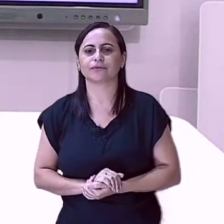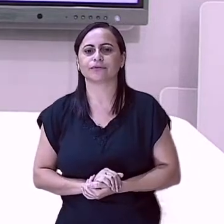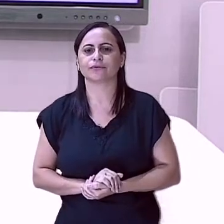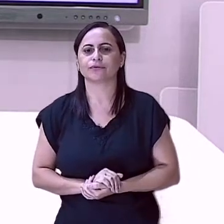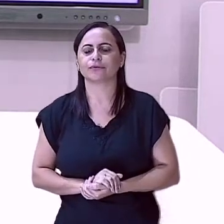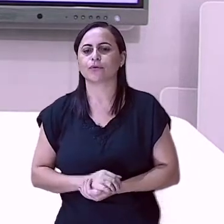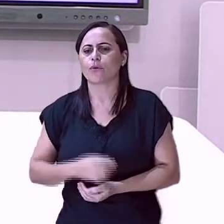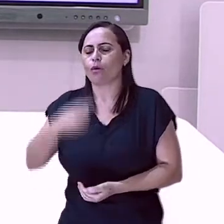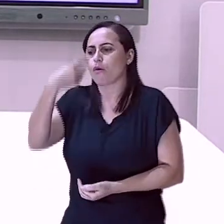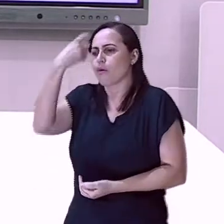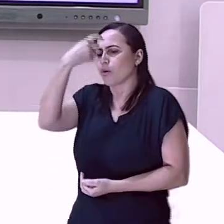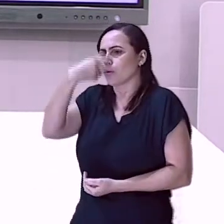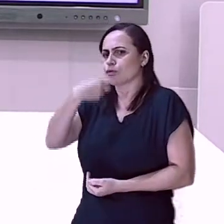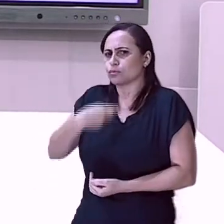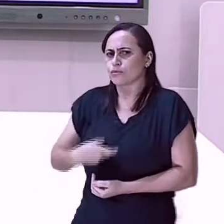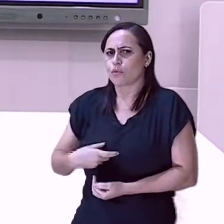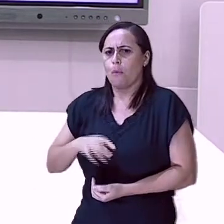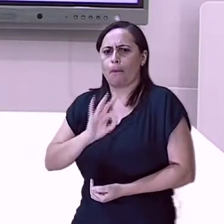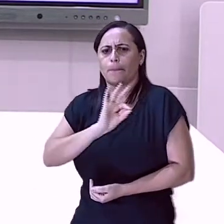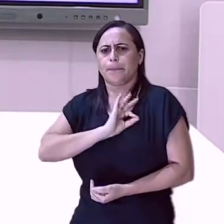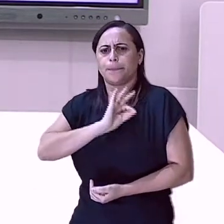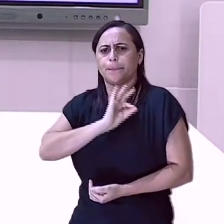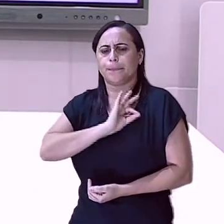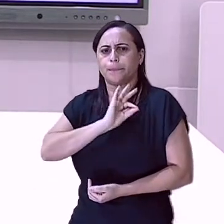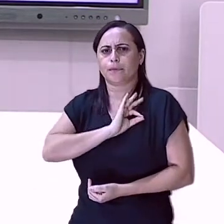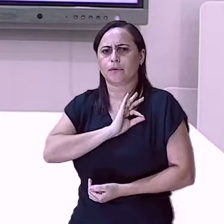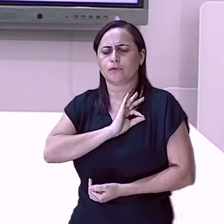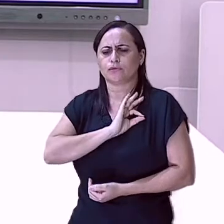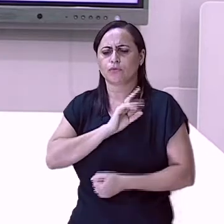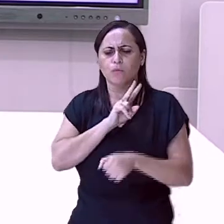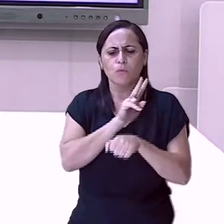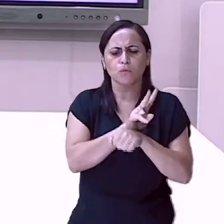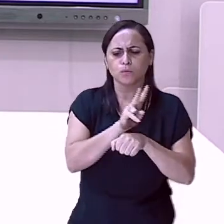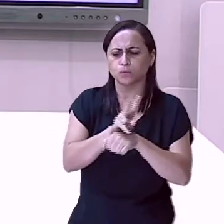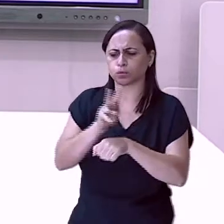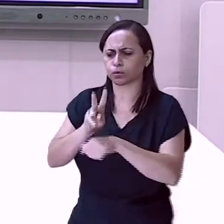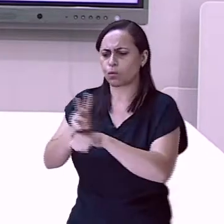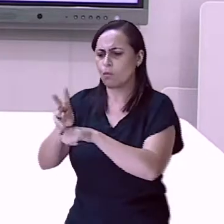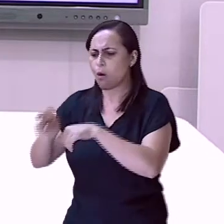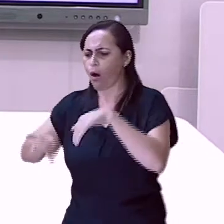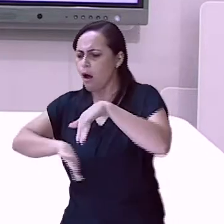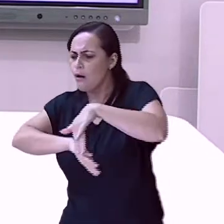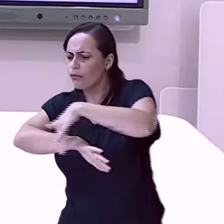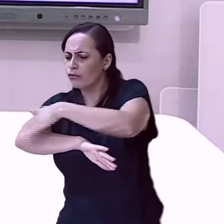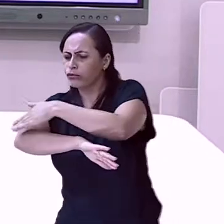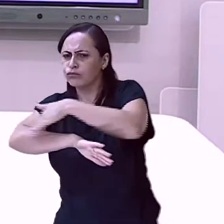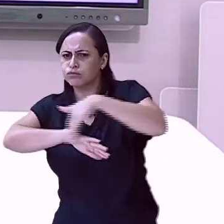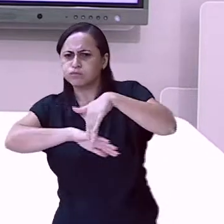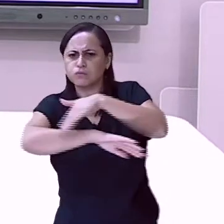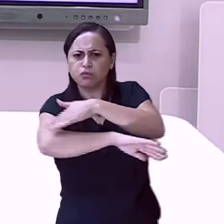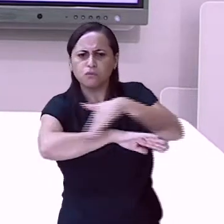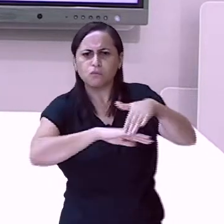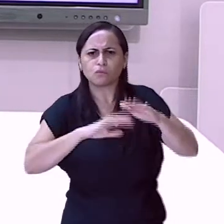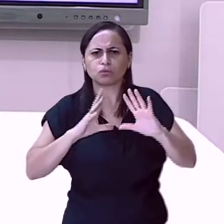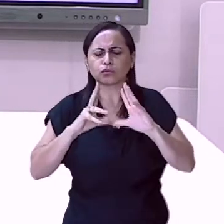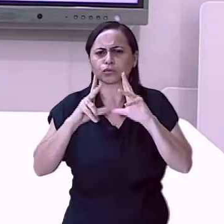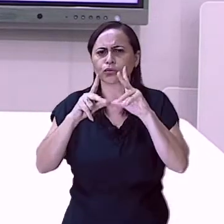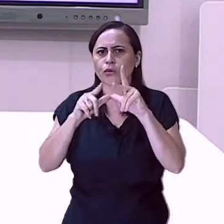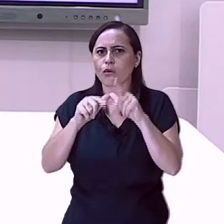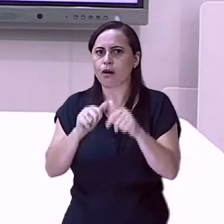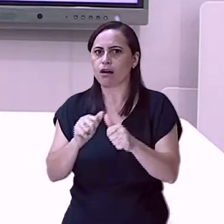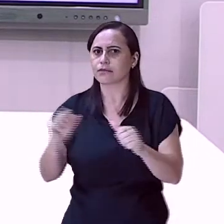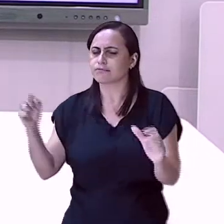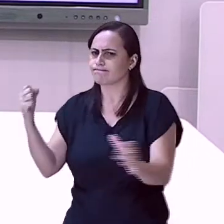Eu sou policial. Patrulho todas as ruas para